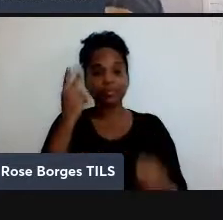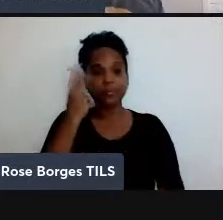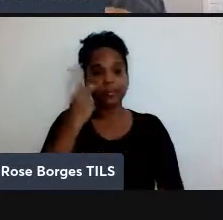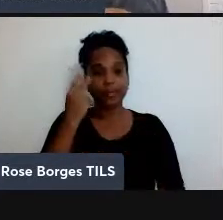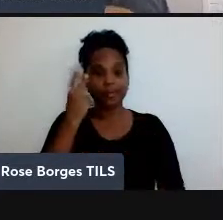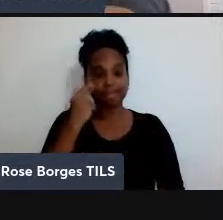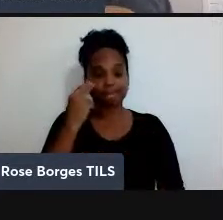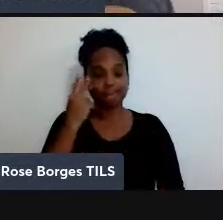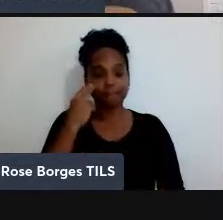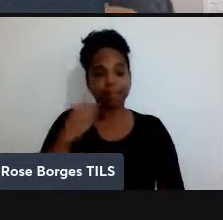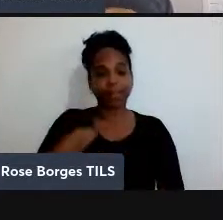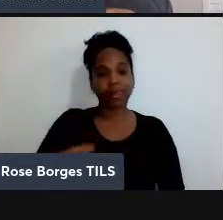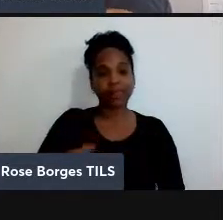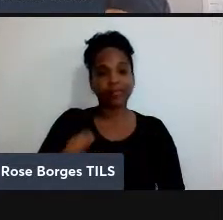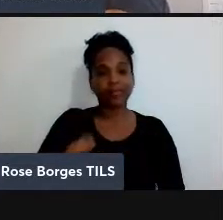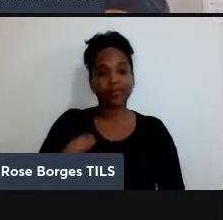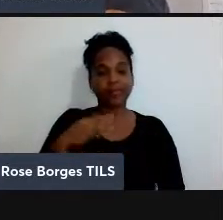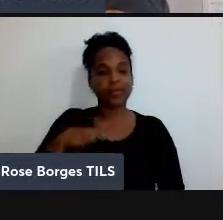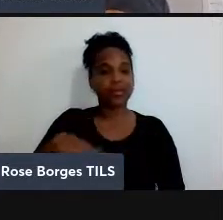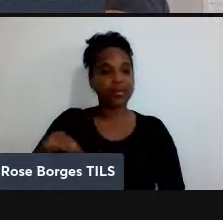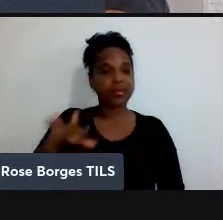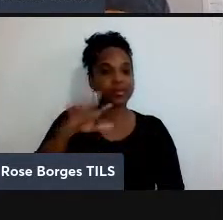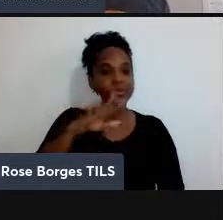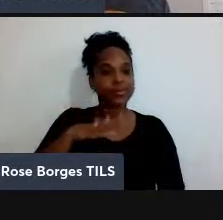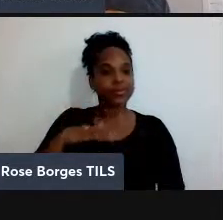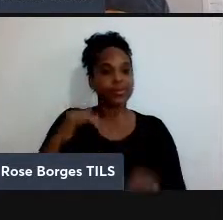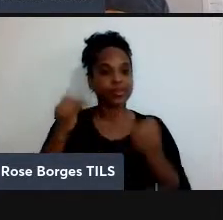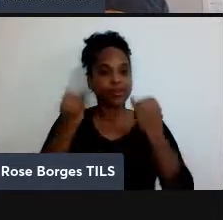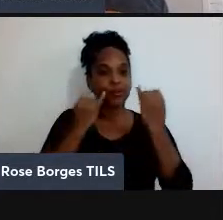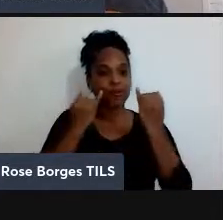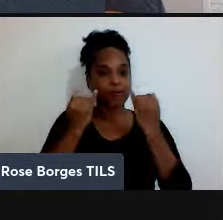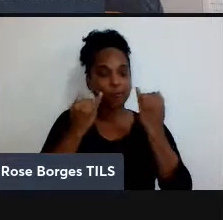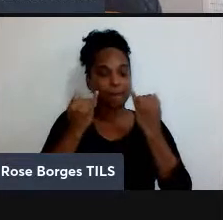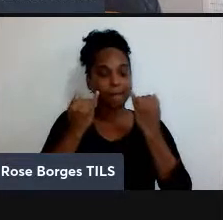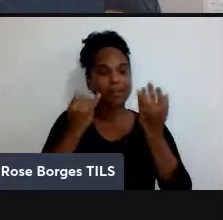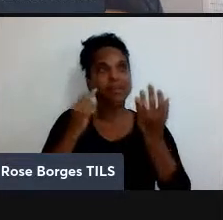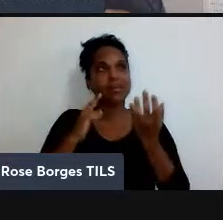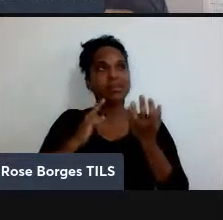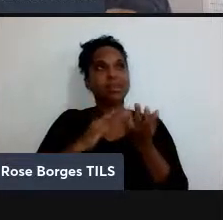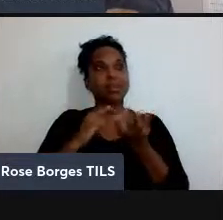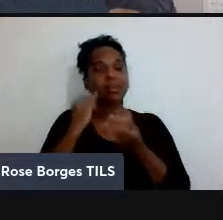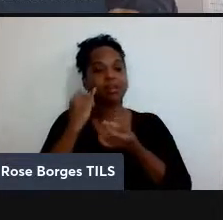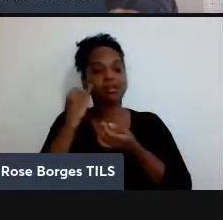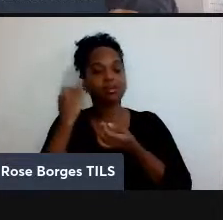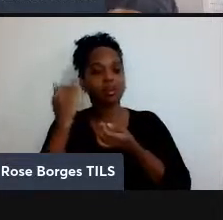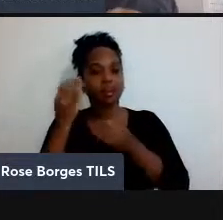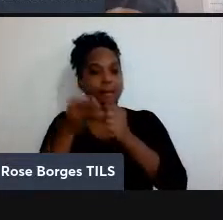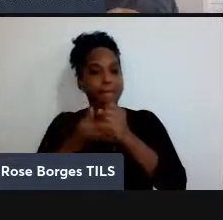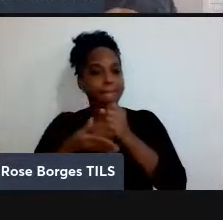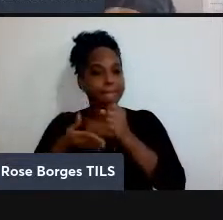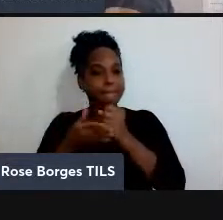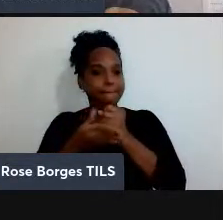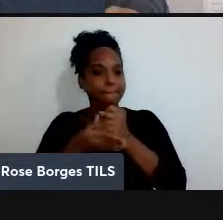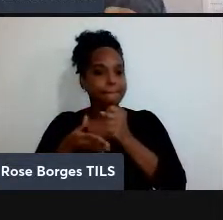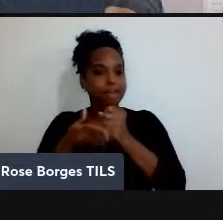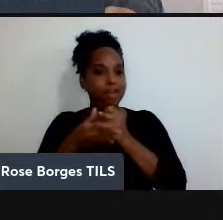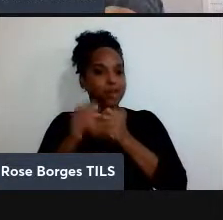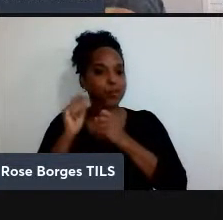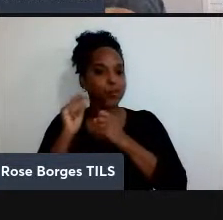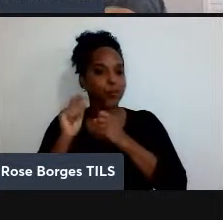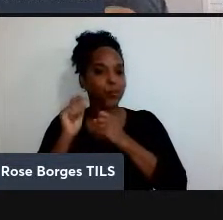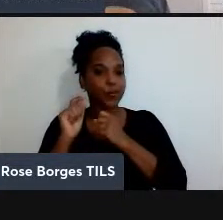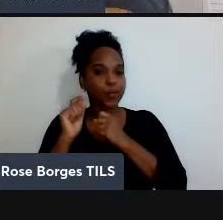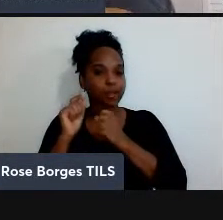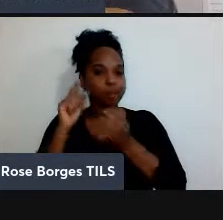informação. Certamente, todo mundo aqui tem uma ideia ao menos intuitiva do que seja informação, mas o que é informação de fato,